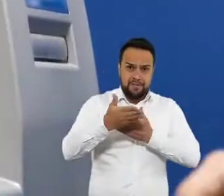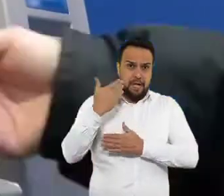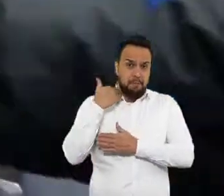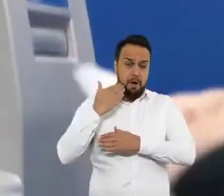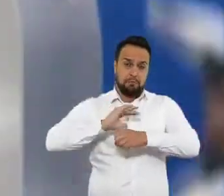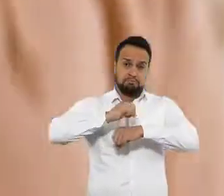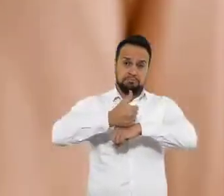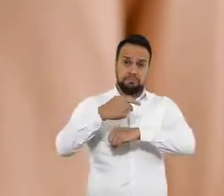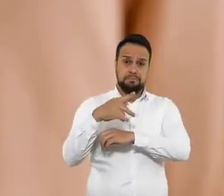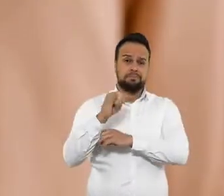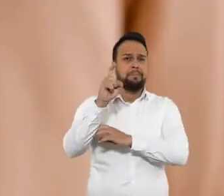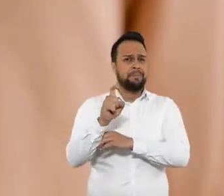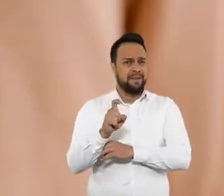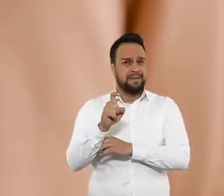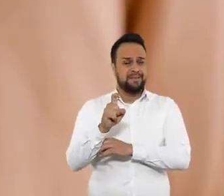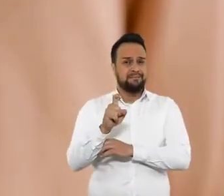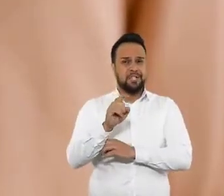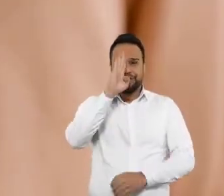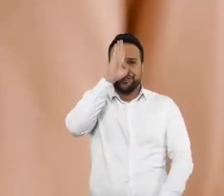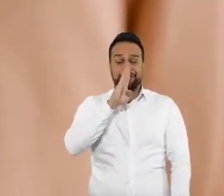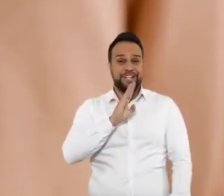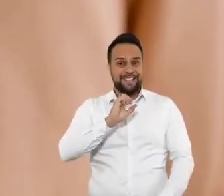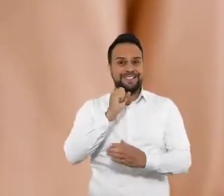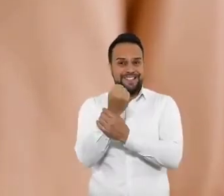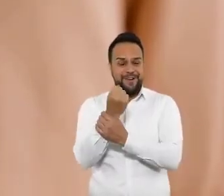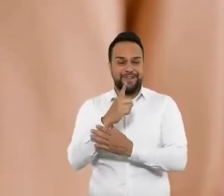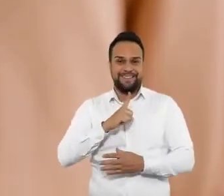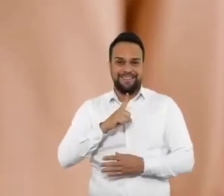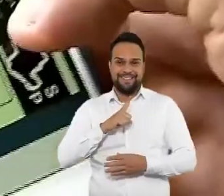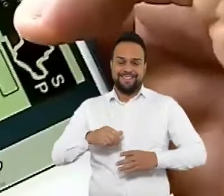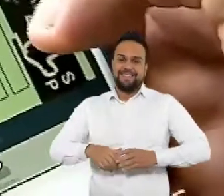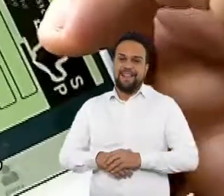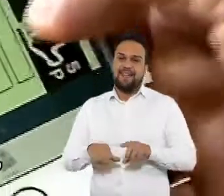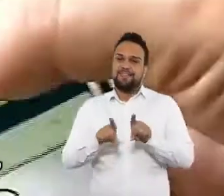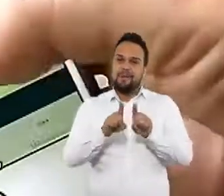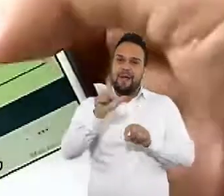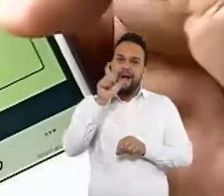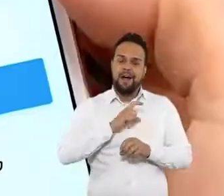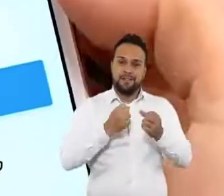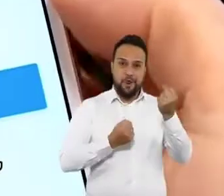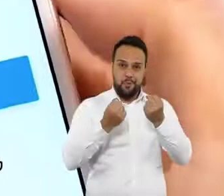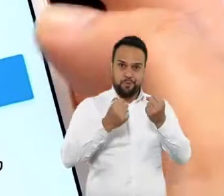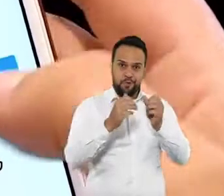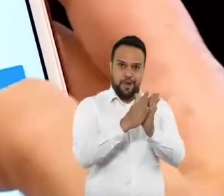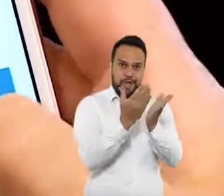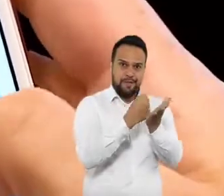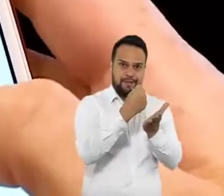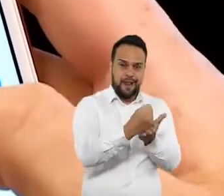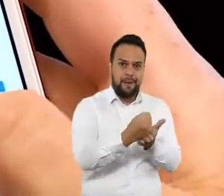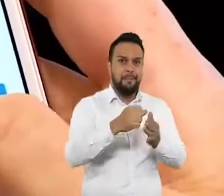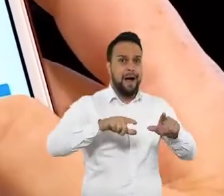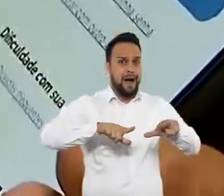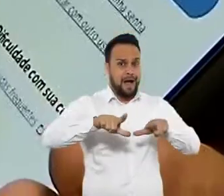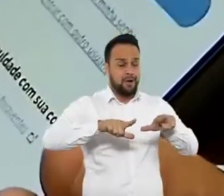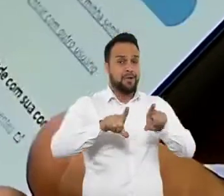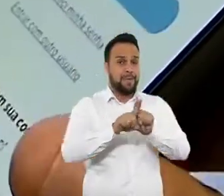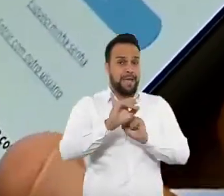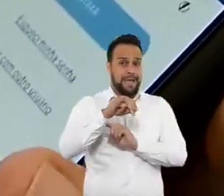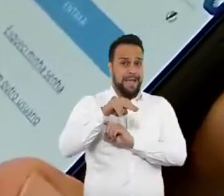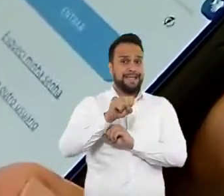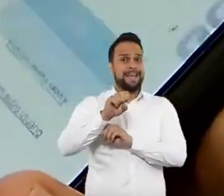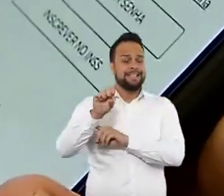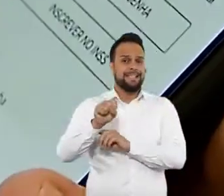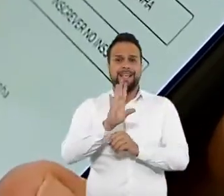bancárias serem substituídas pelo PIX, gratuito e seguro. As carteiras de motorista, de trabalho e os serviços do